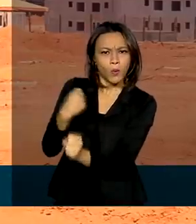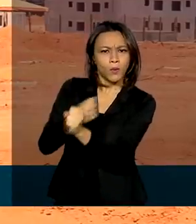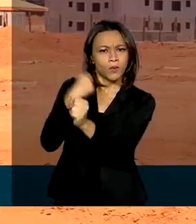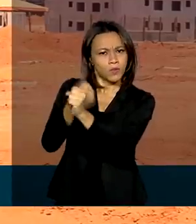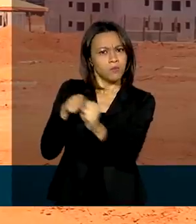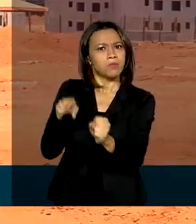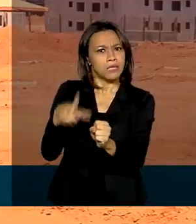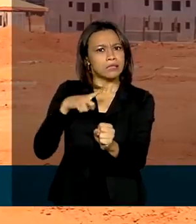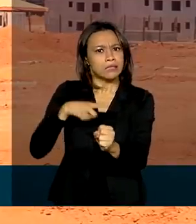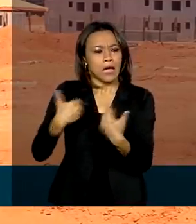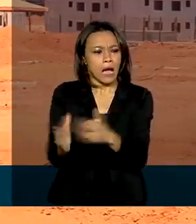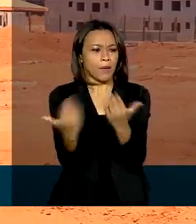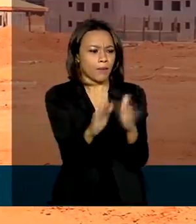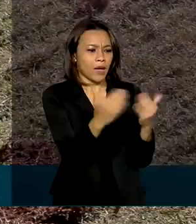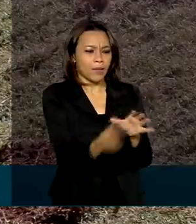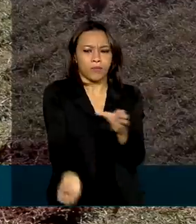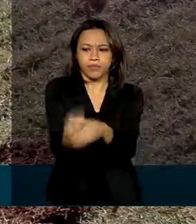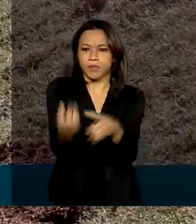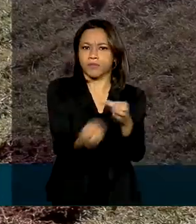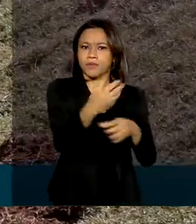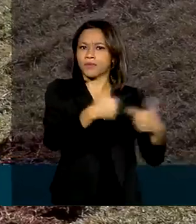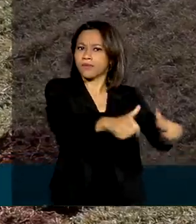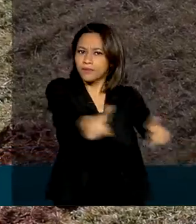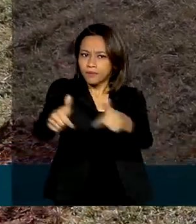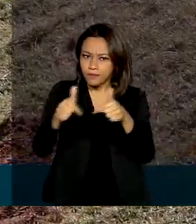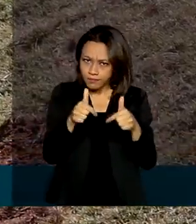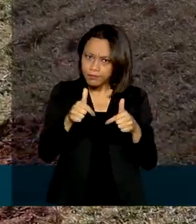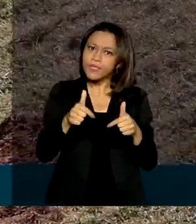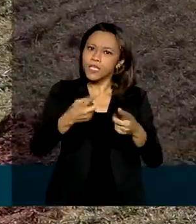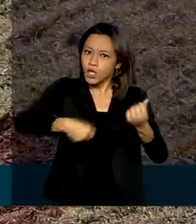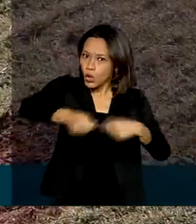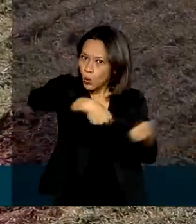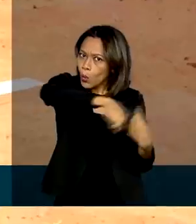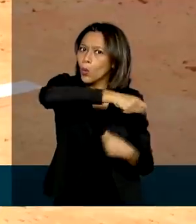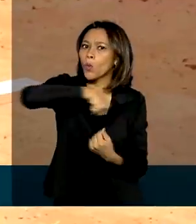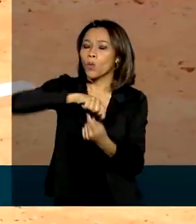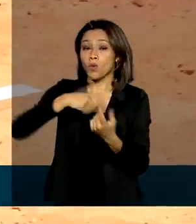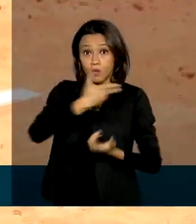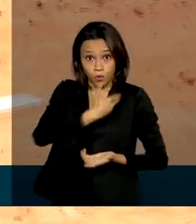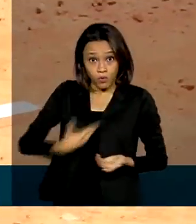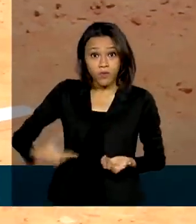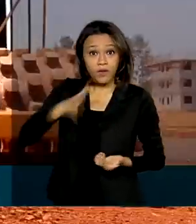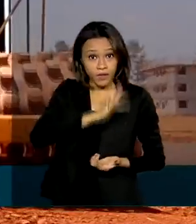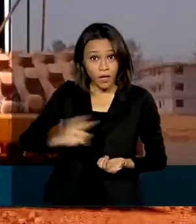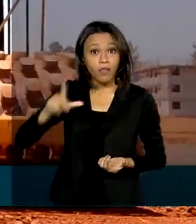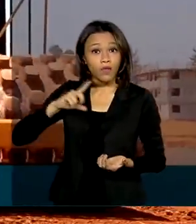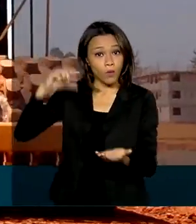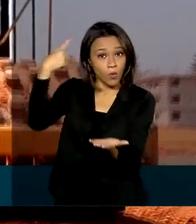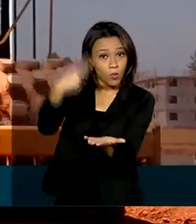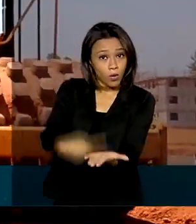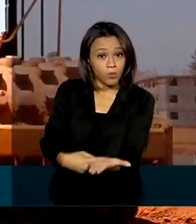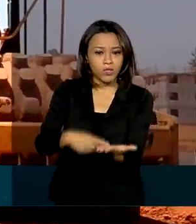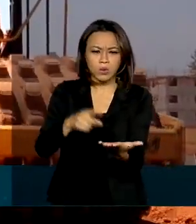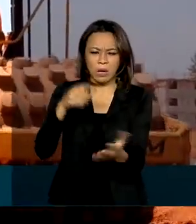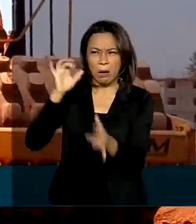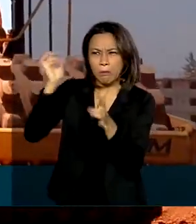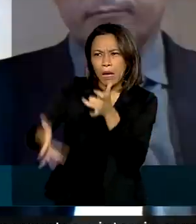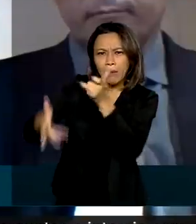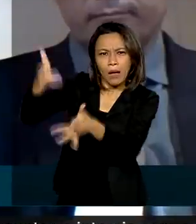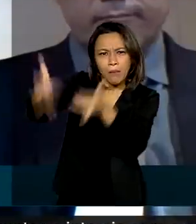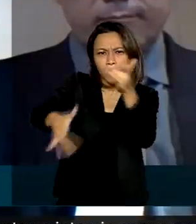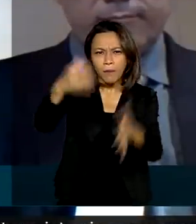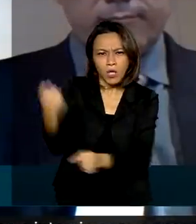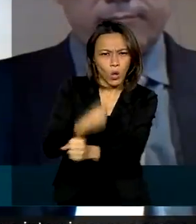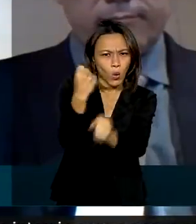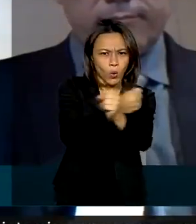renda e desenvolvimento econômico. Segundo ele, o governo federal tem o compromisso de não deixar mais nenhuma obra parada.